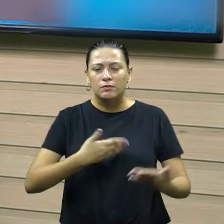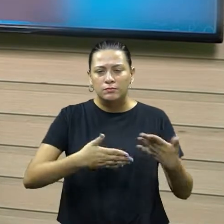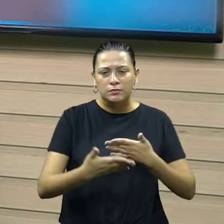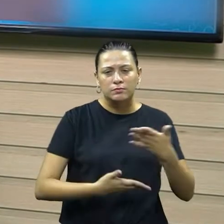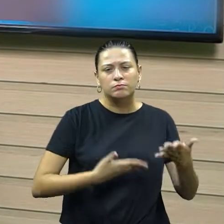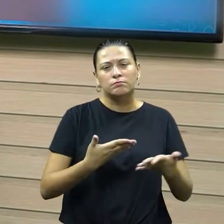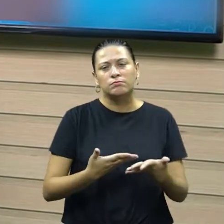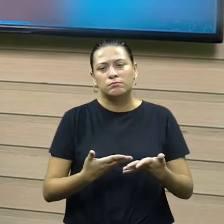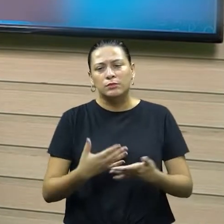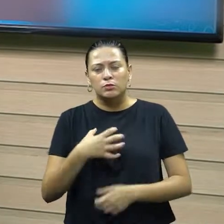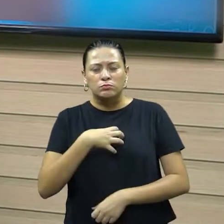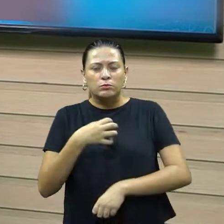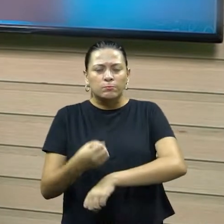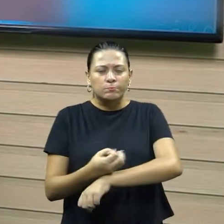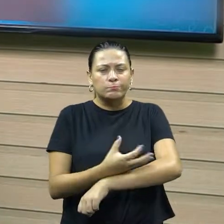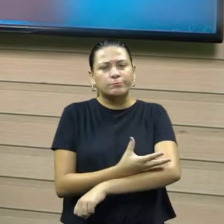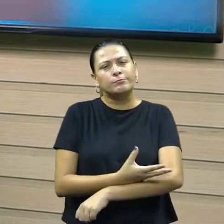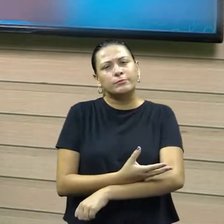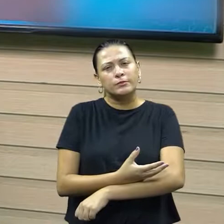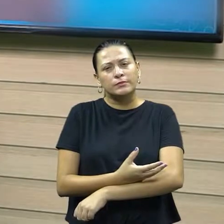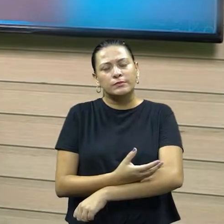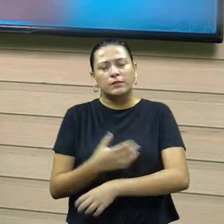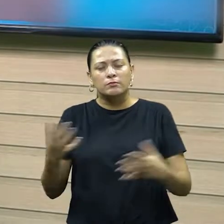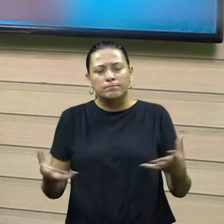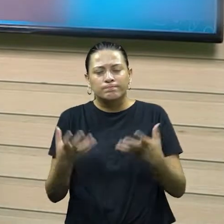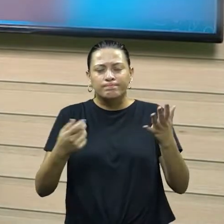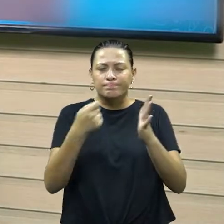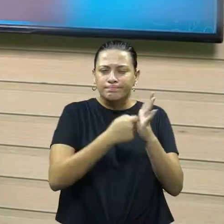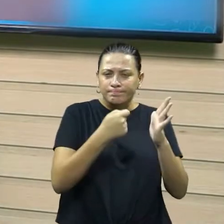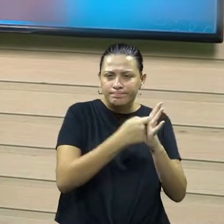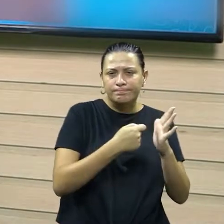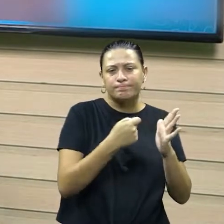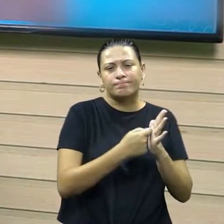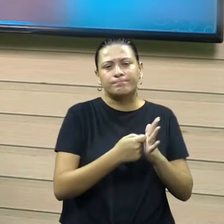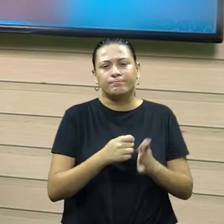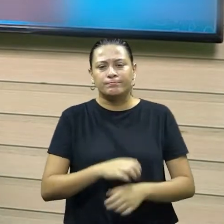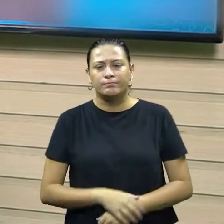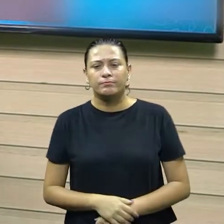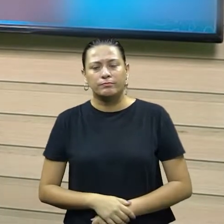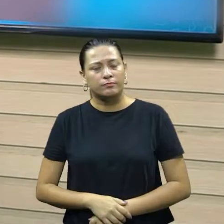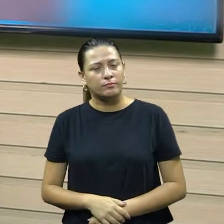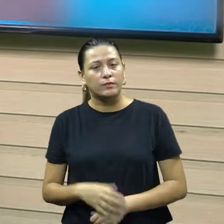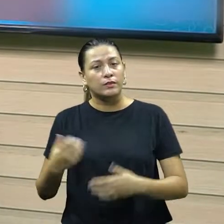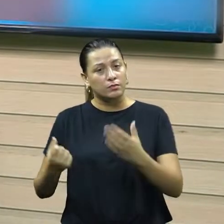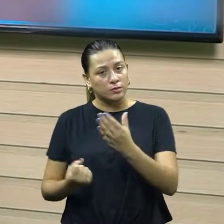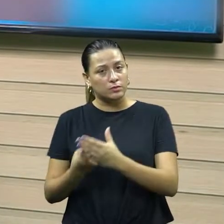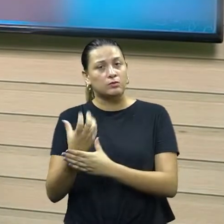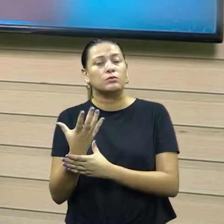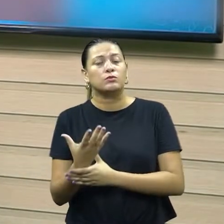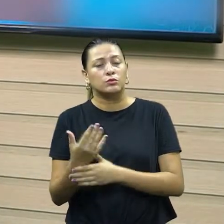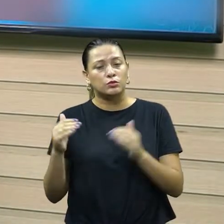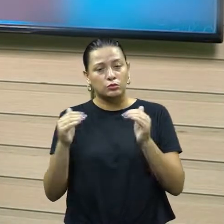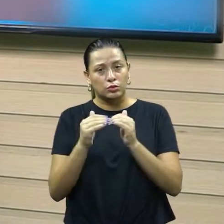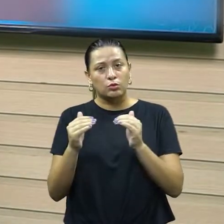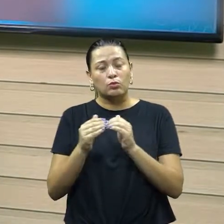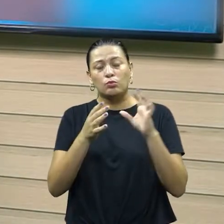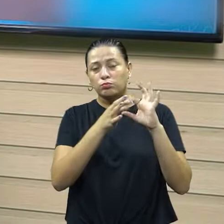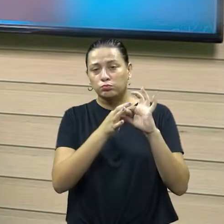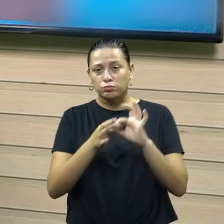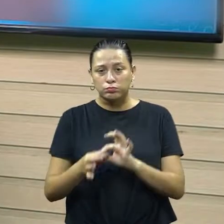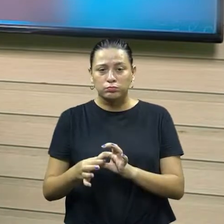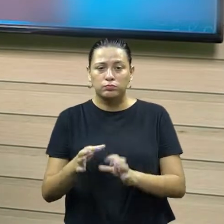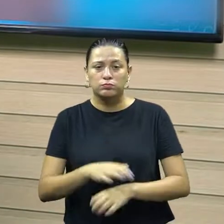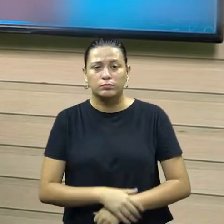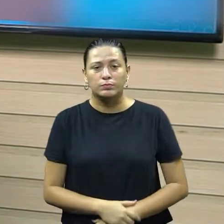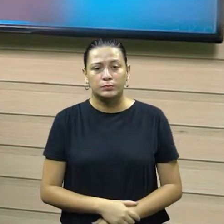persuasão. Tudo isso, nesse processo, nós vamos estar encontrando, né, todos nós temos que ficar atentos que ele vai surgir diante dessa situação, né,